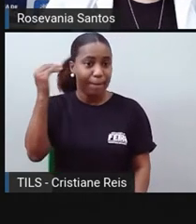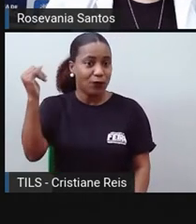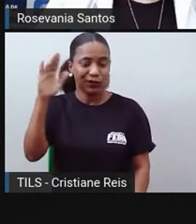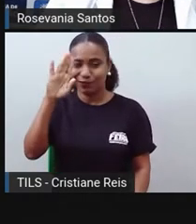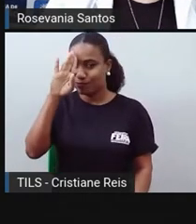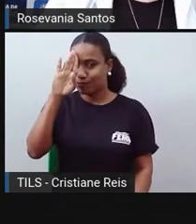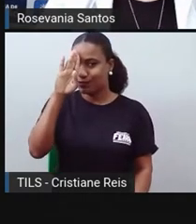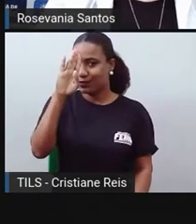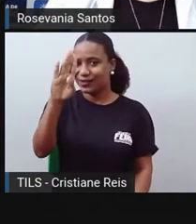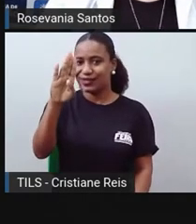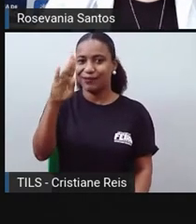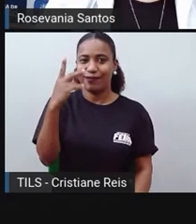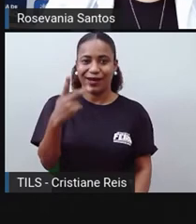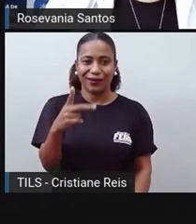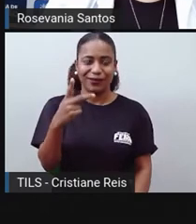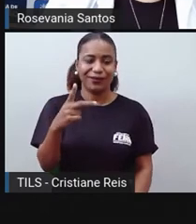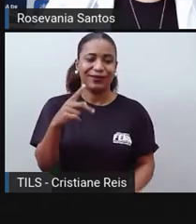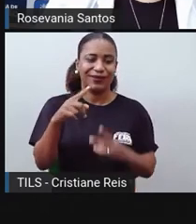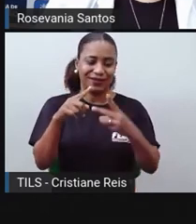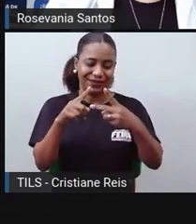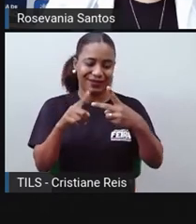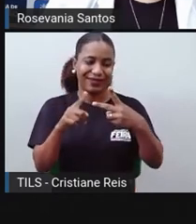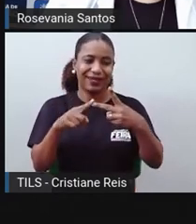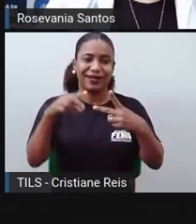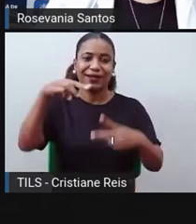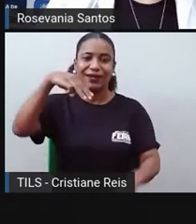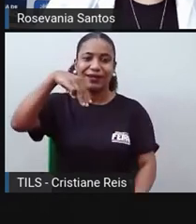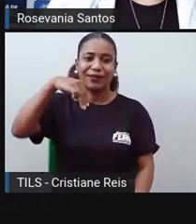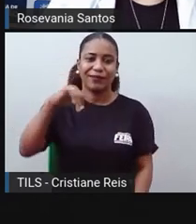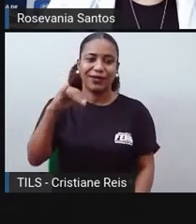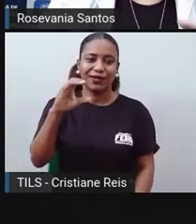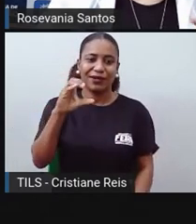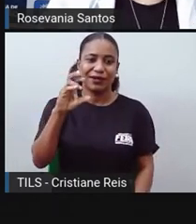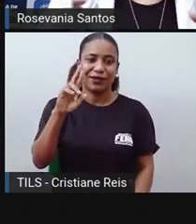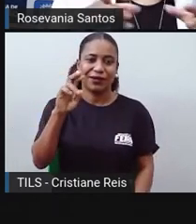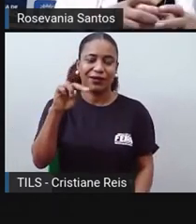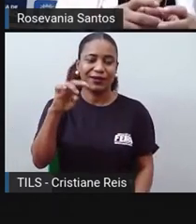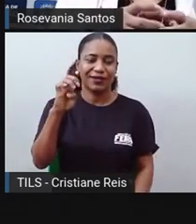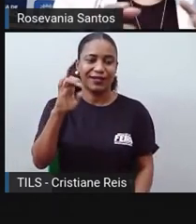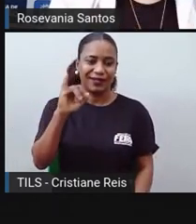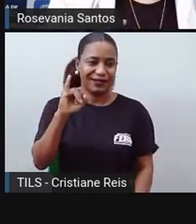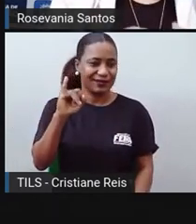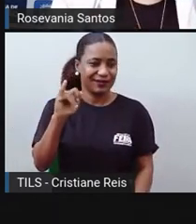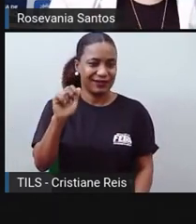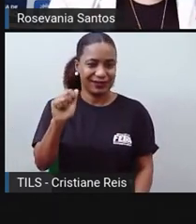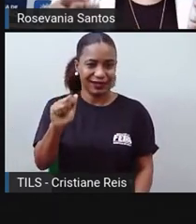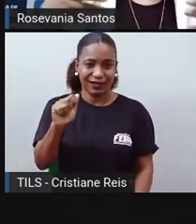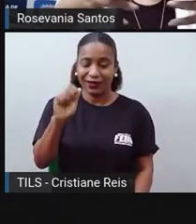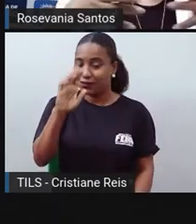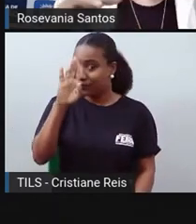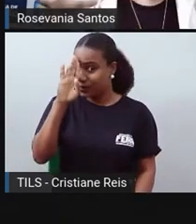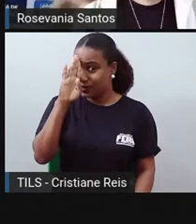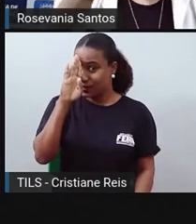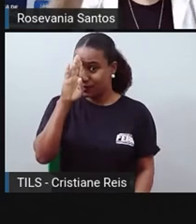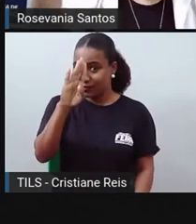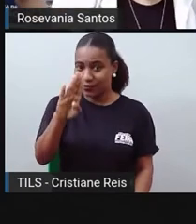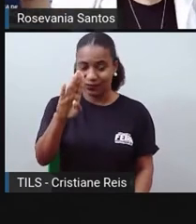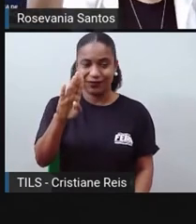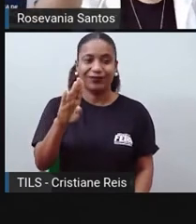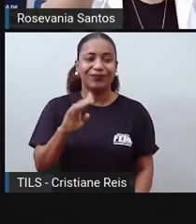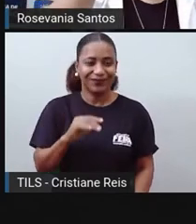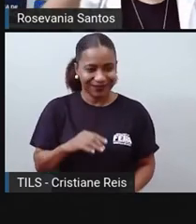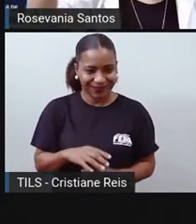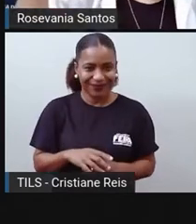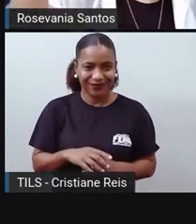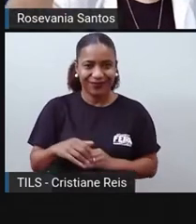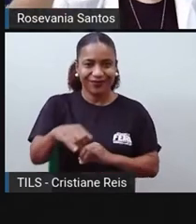pequenas ilhas. E essa aqui é uma ilha que diferente do que a gente está acostumado, que normalmente, né? A gente tem ilhas bem mais redondinhas. Aquela ideia,